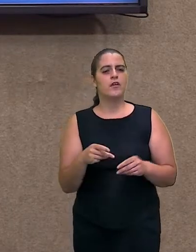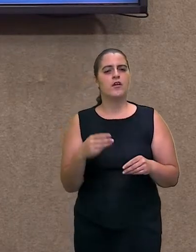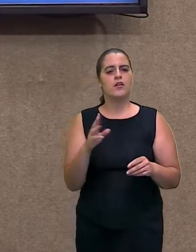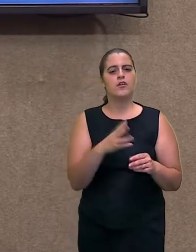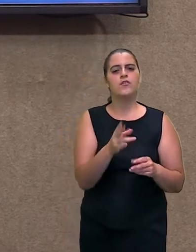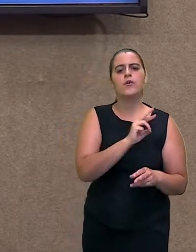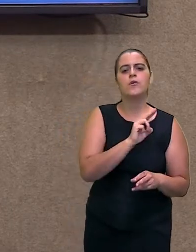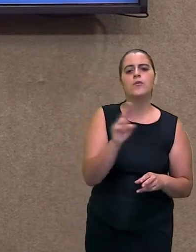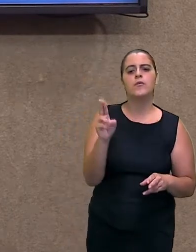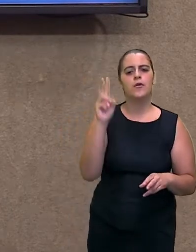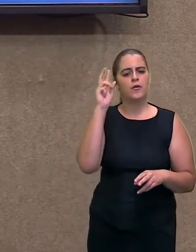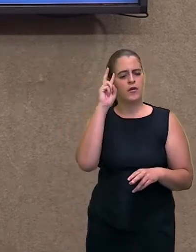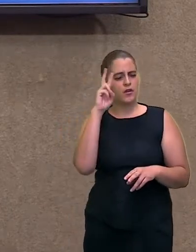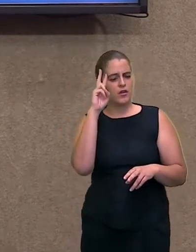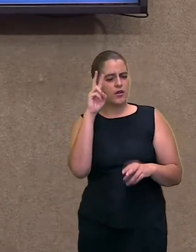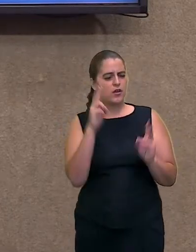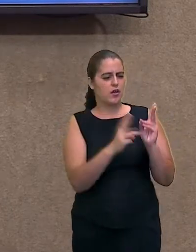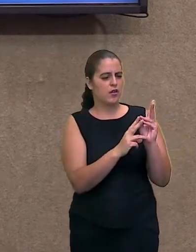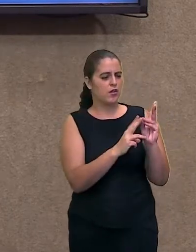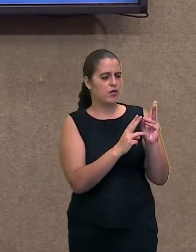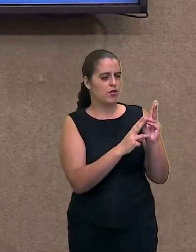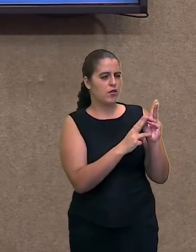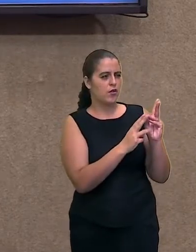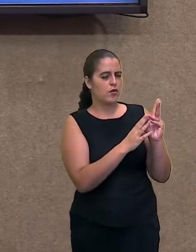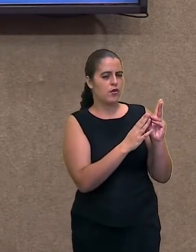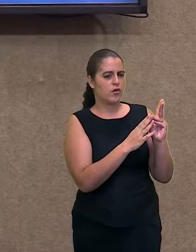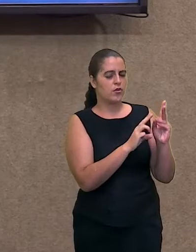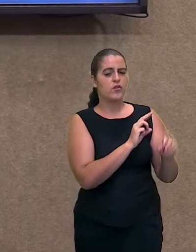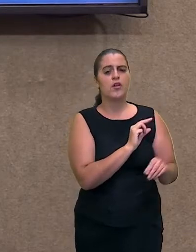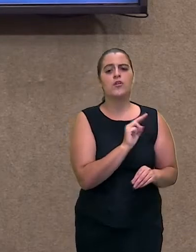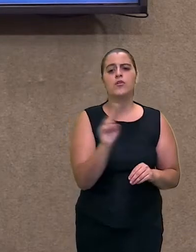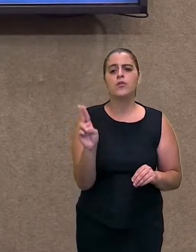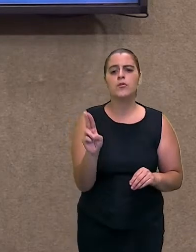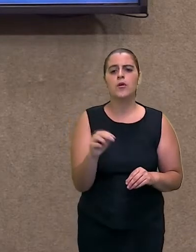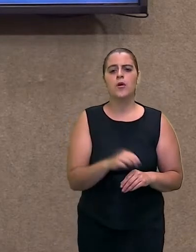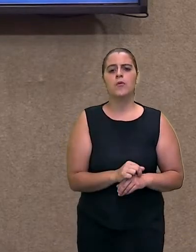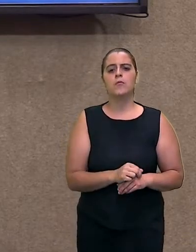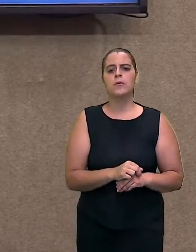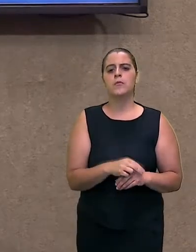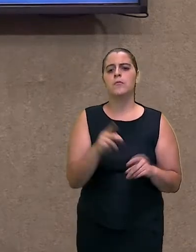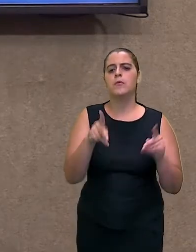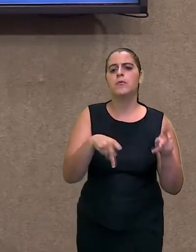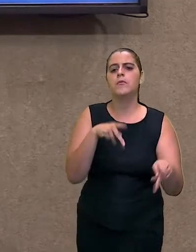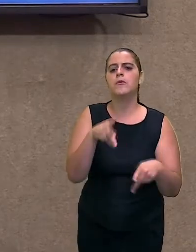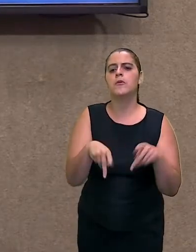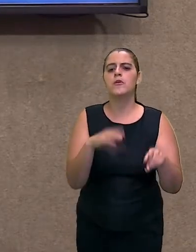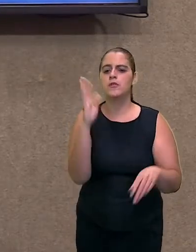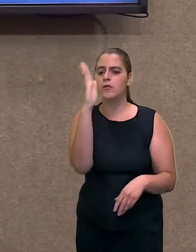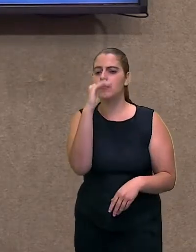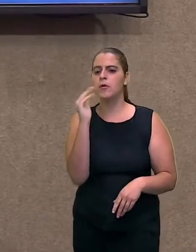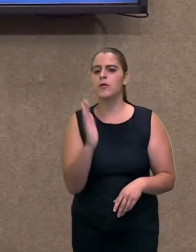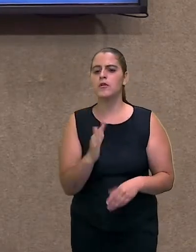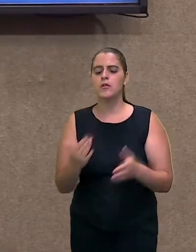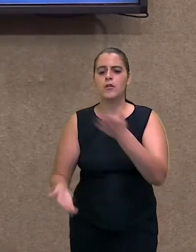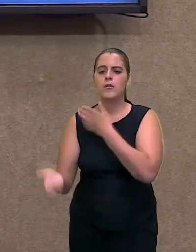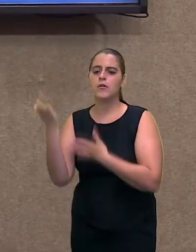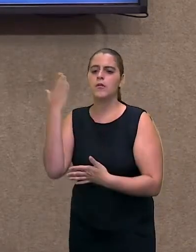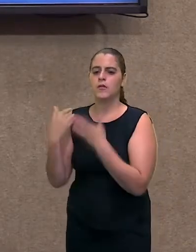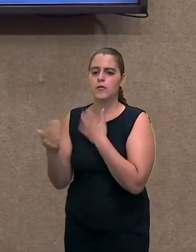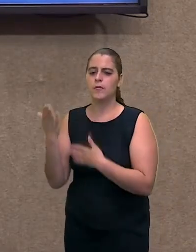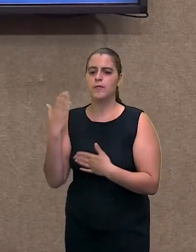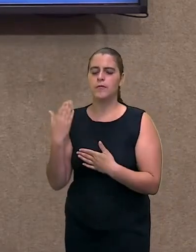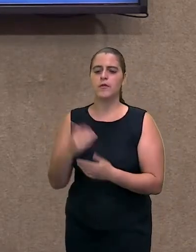de índios, dá pra eles apenas esse nome, né, pro povo? Por causa, né, desse